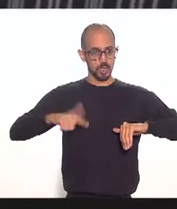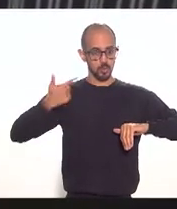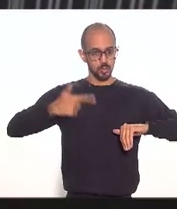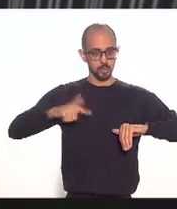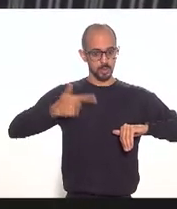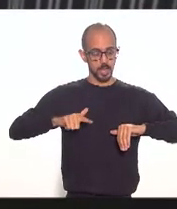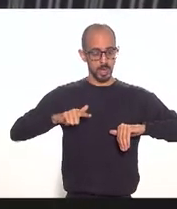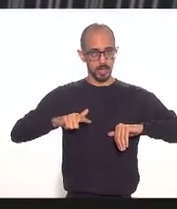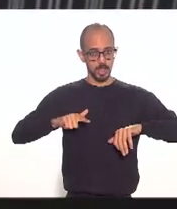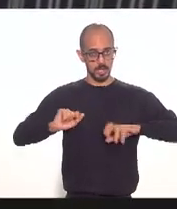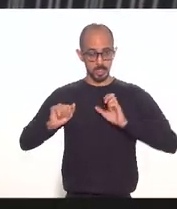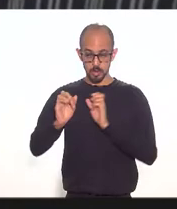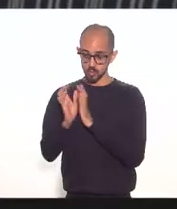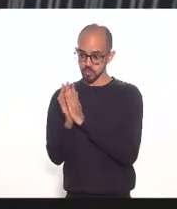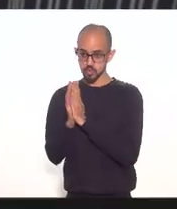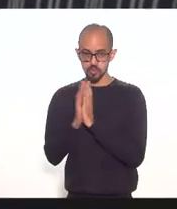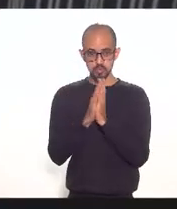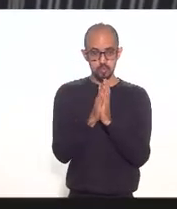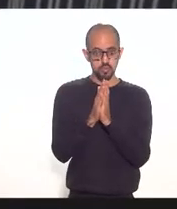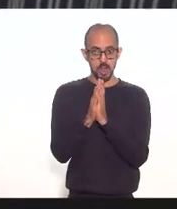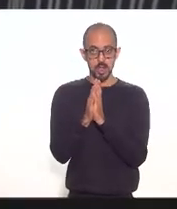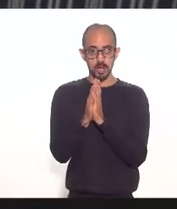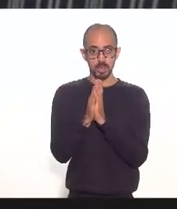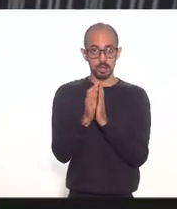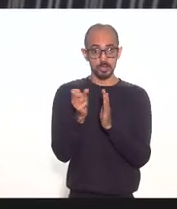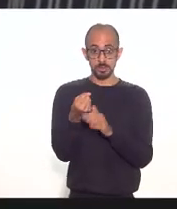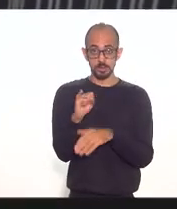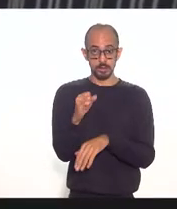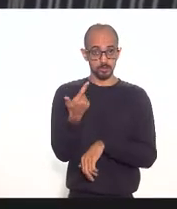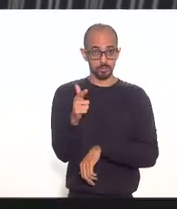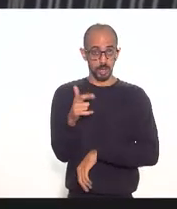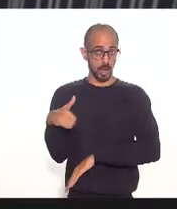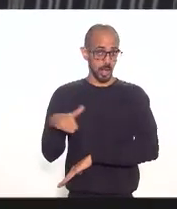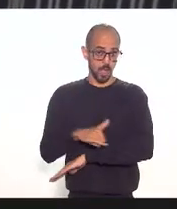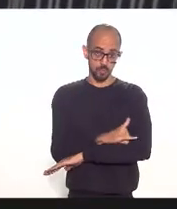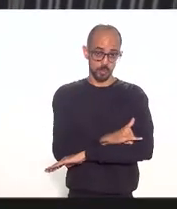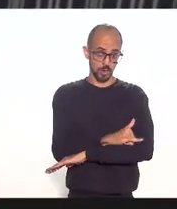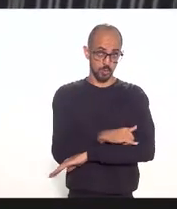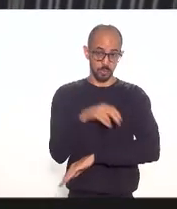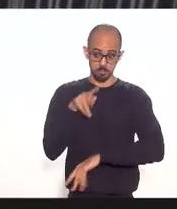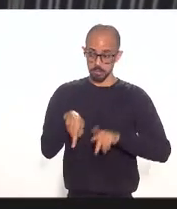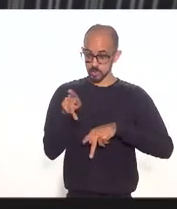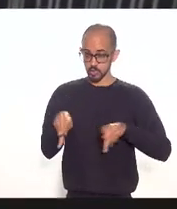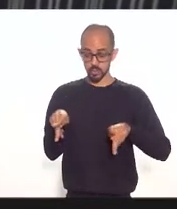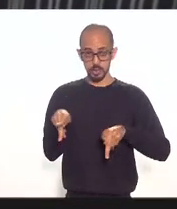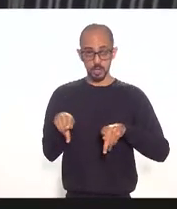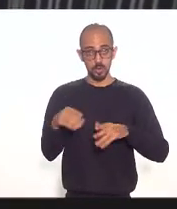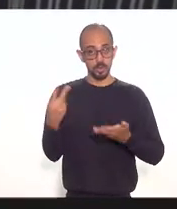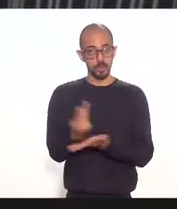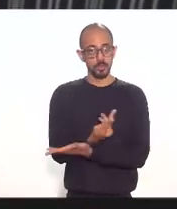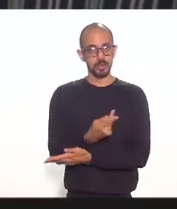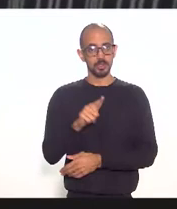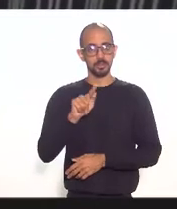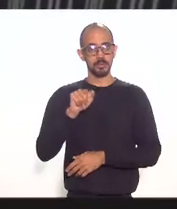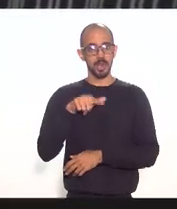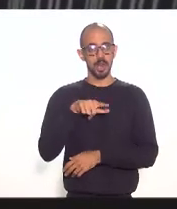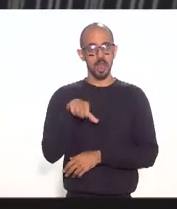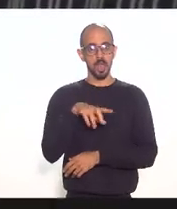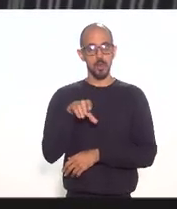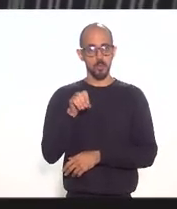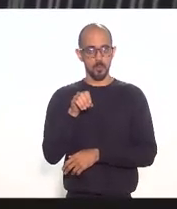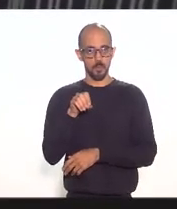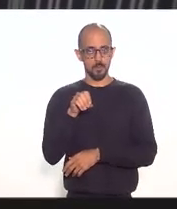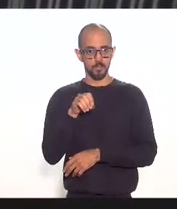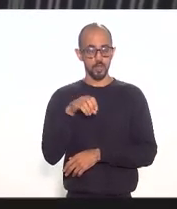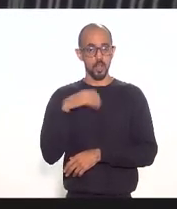concentração sem avião e passageiro que é a situação que nós estamos vivendo no Galeão é evidente que existem outros